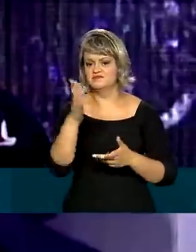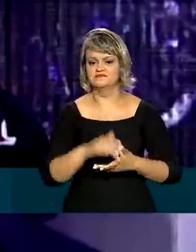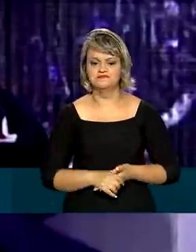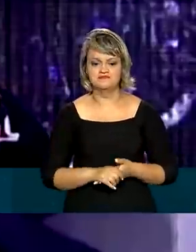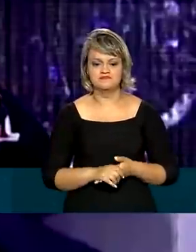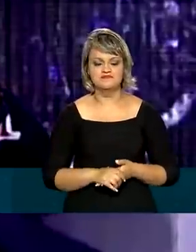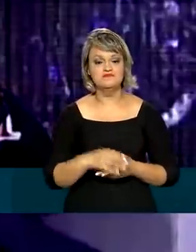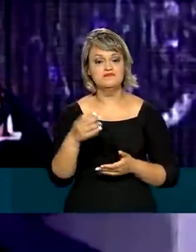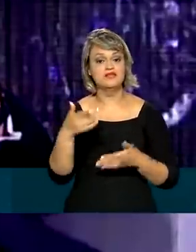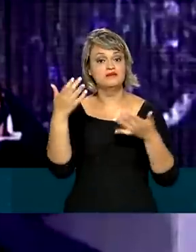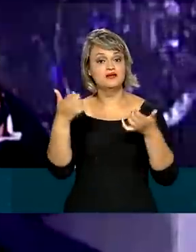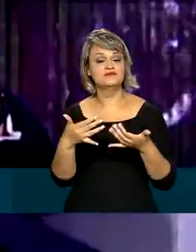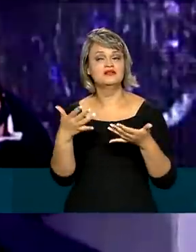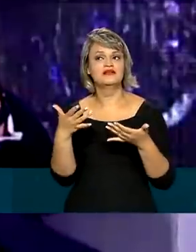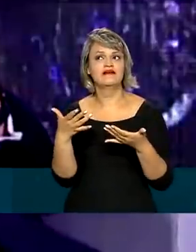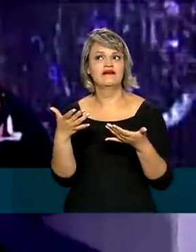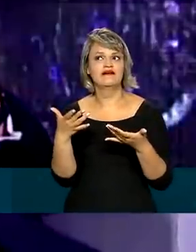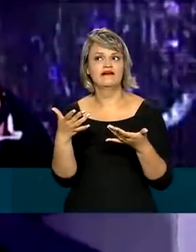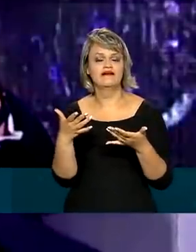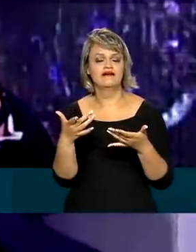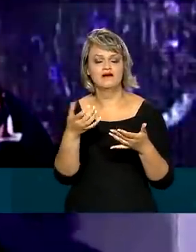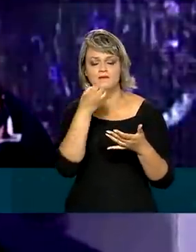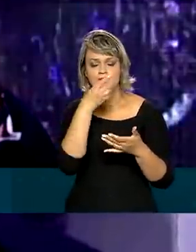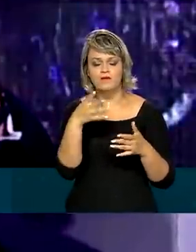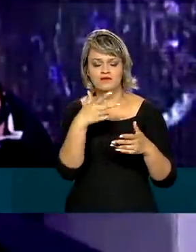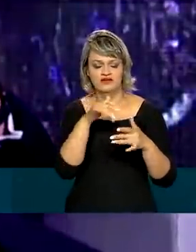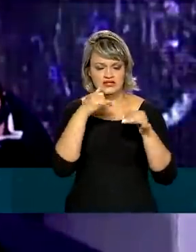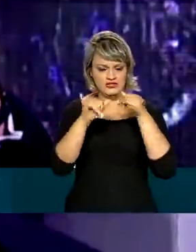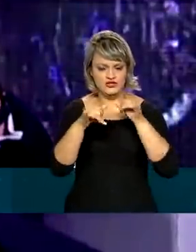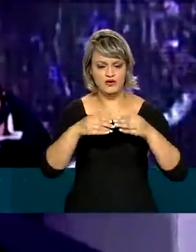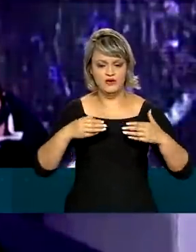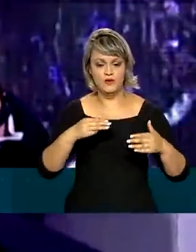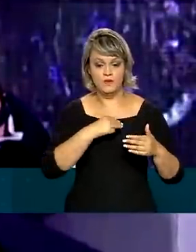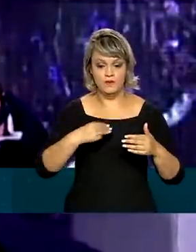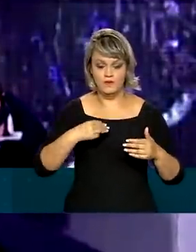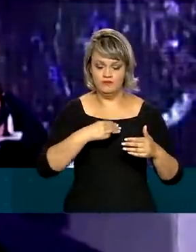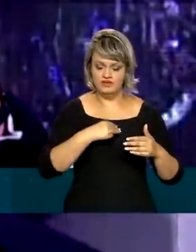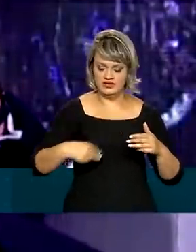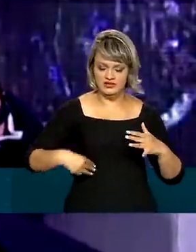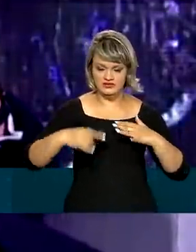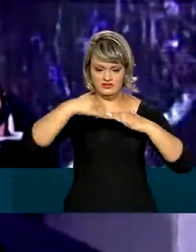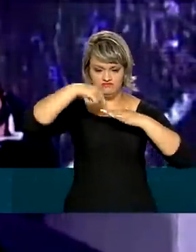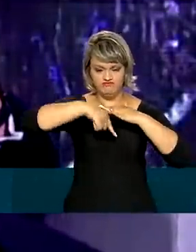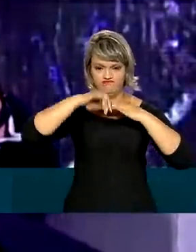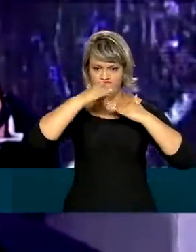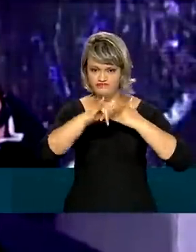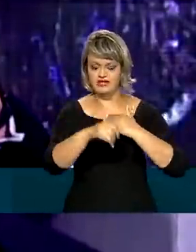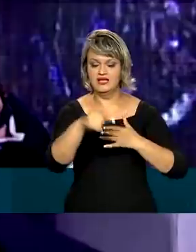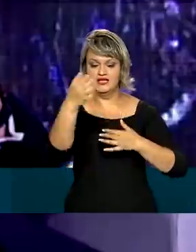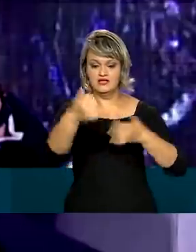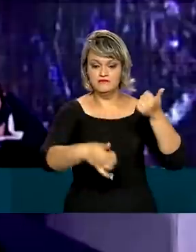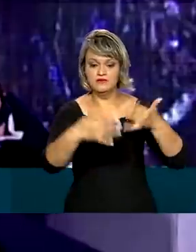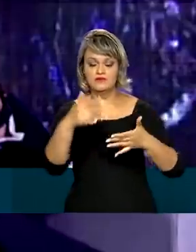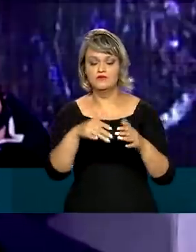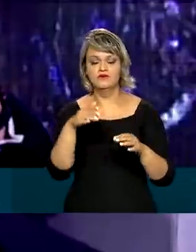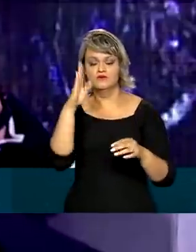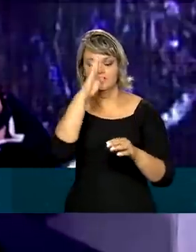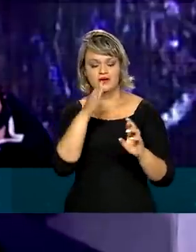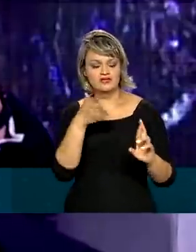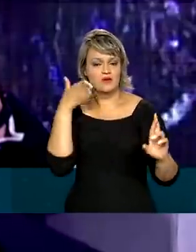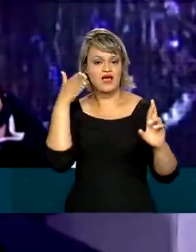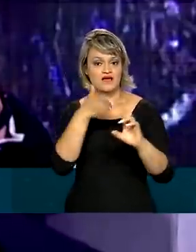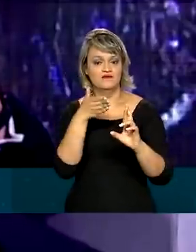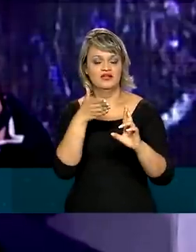Ao falar sobre eficiência energética, o ministro de Minas e Energia lembrou que o Brasil é referência no campo da